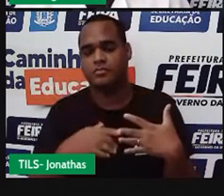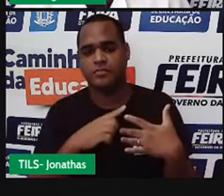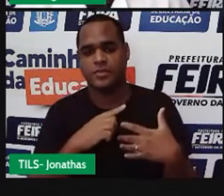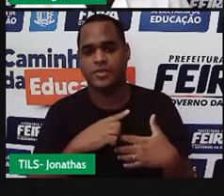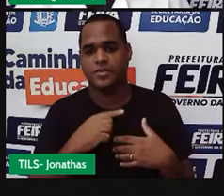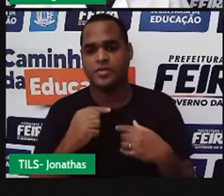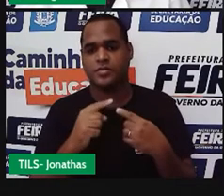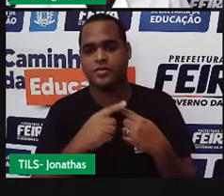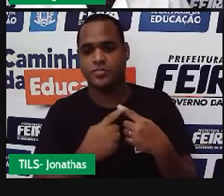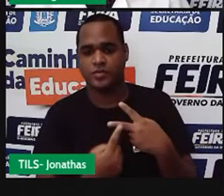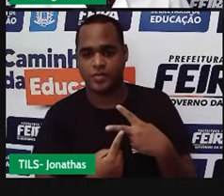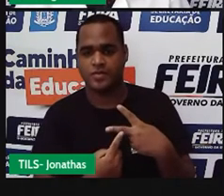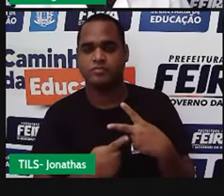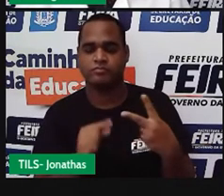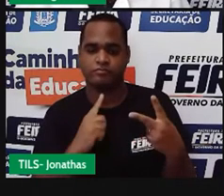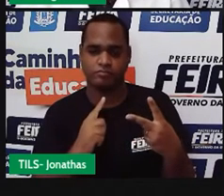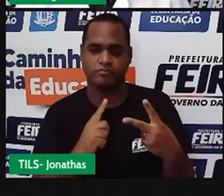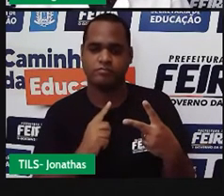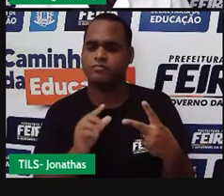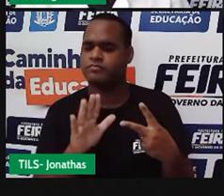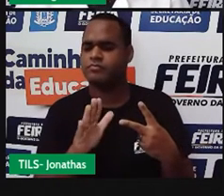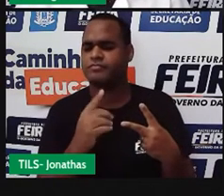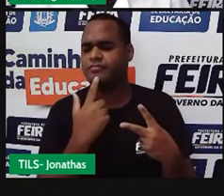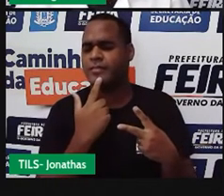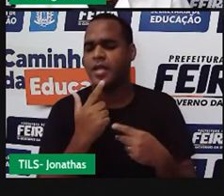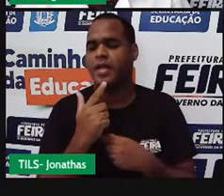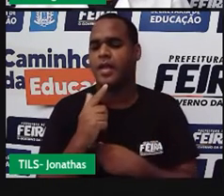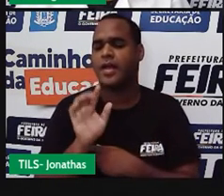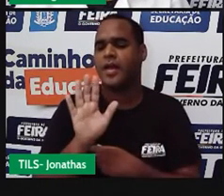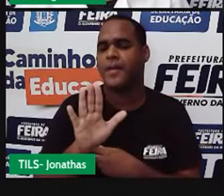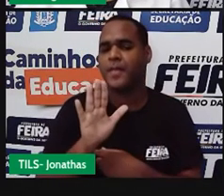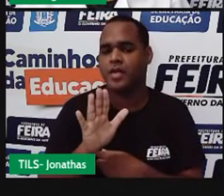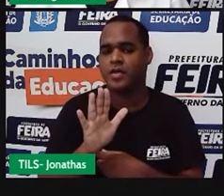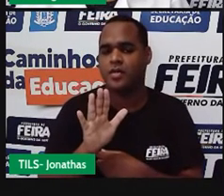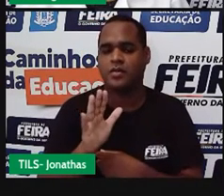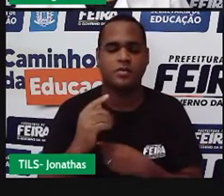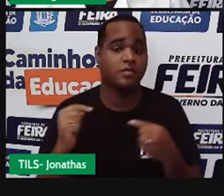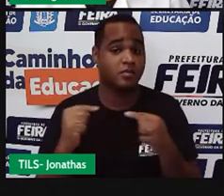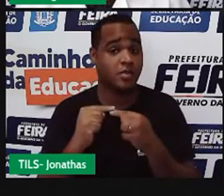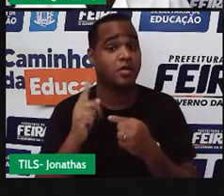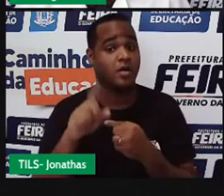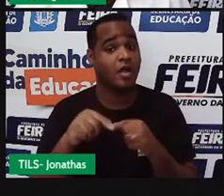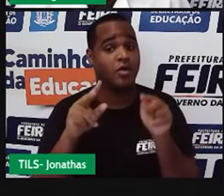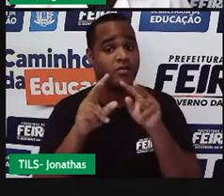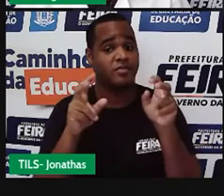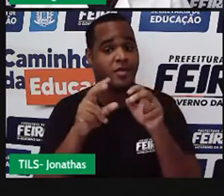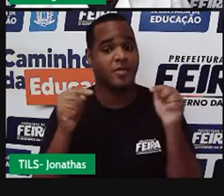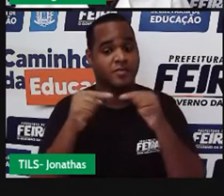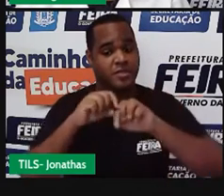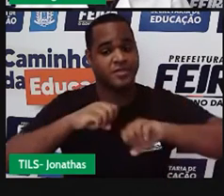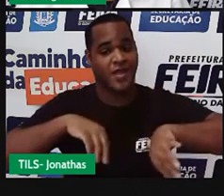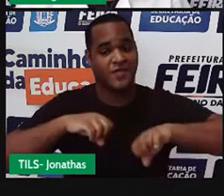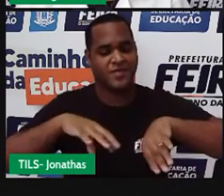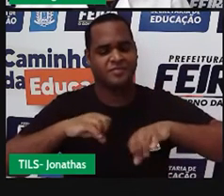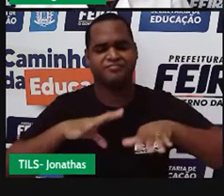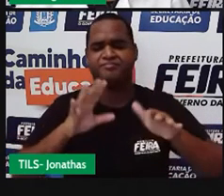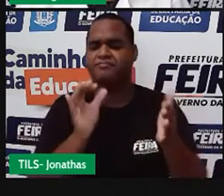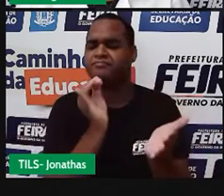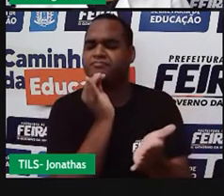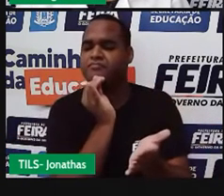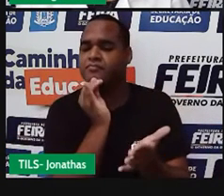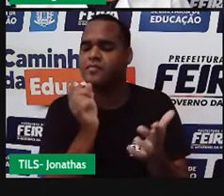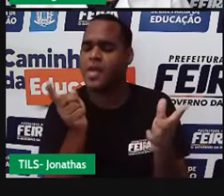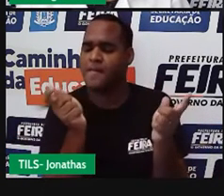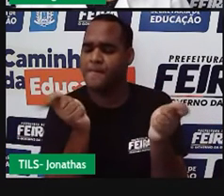Mas, é aí onde entra agora o assunto da aula. Tem uma forma da